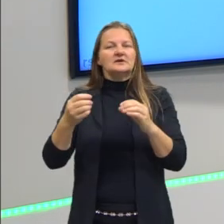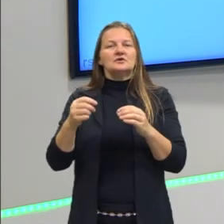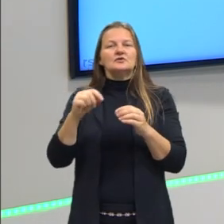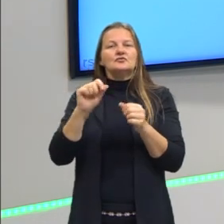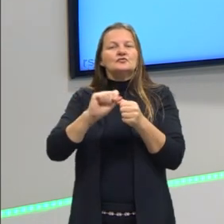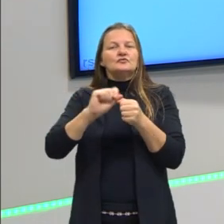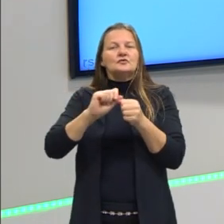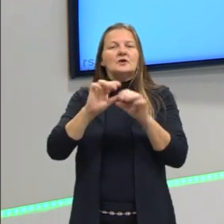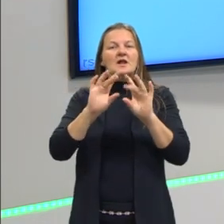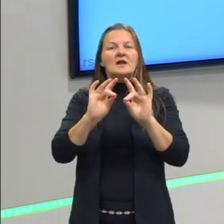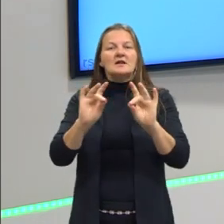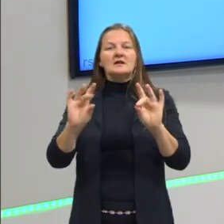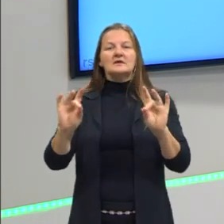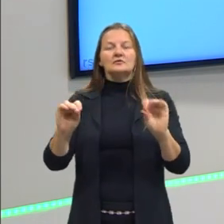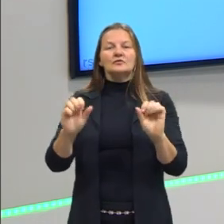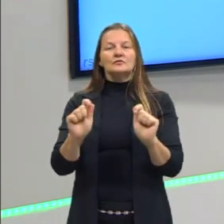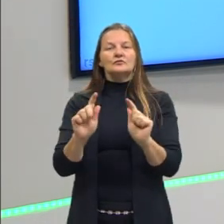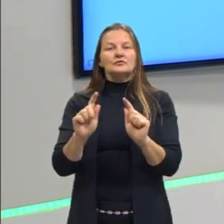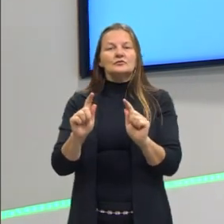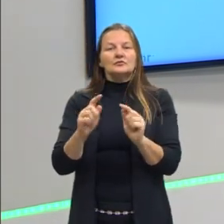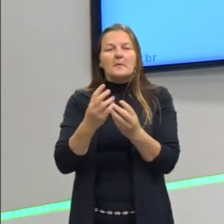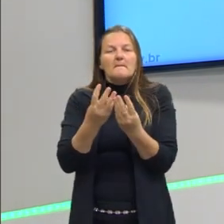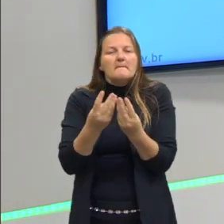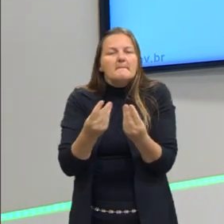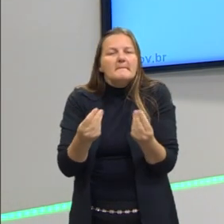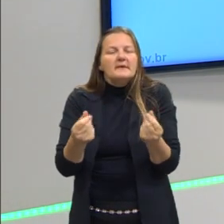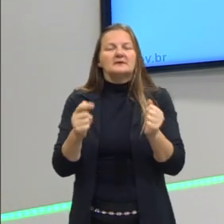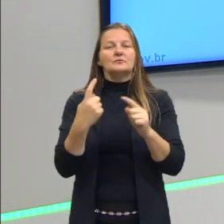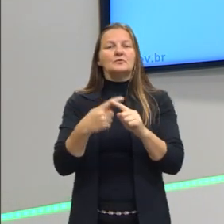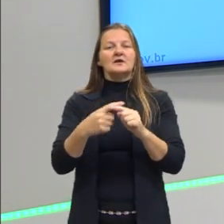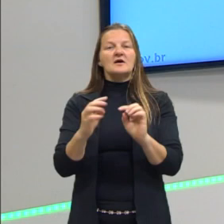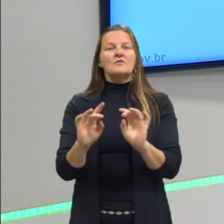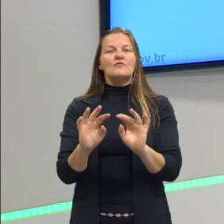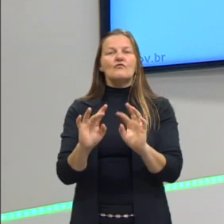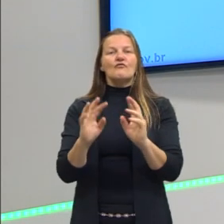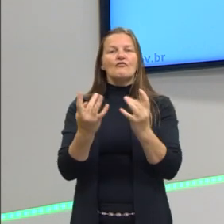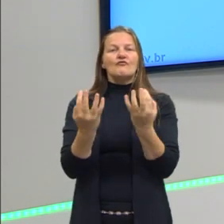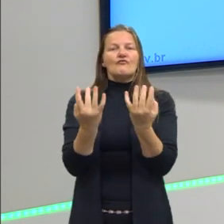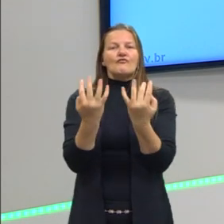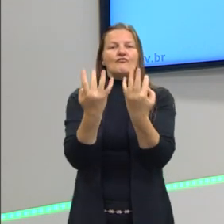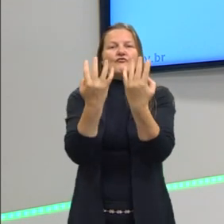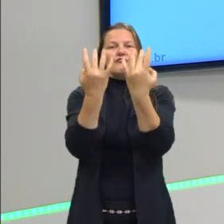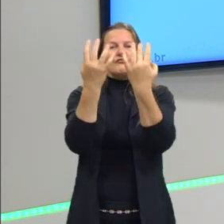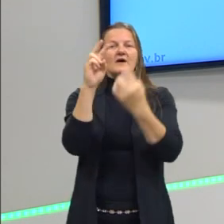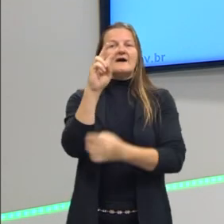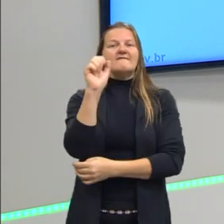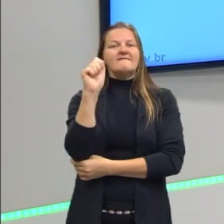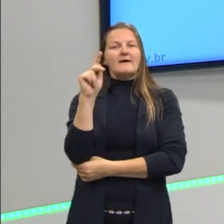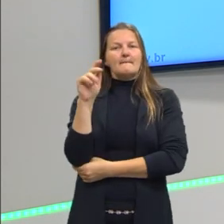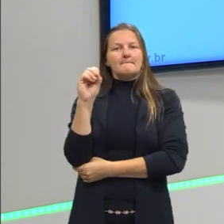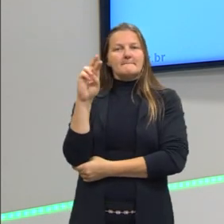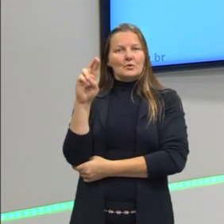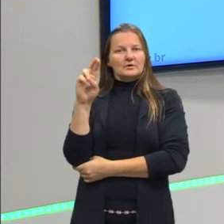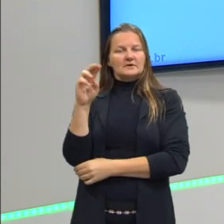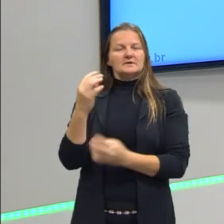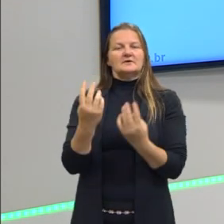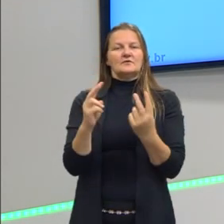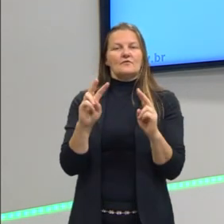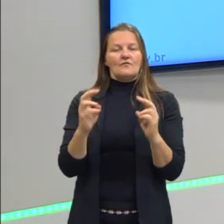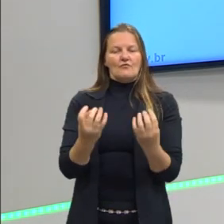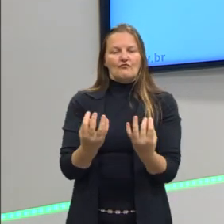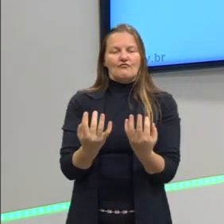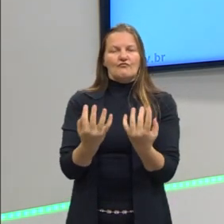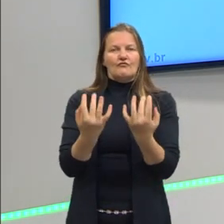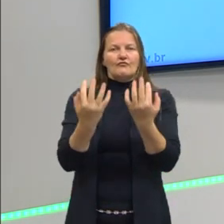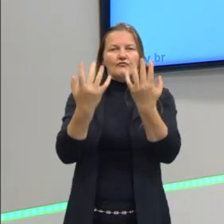líquidos, eles perdem, líquidos, as substâncias, eles acabam se perdendo no ambiente facilmente, evaporando